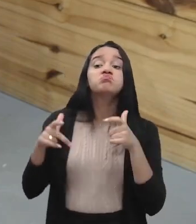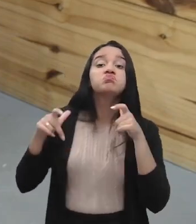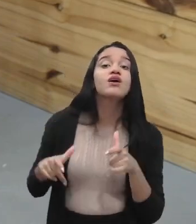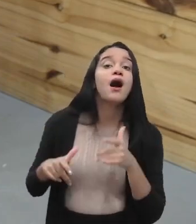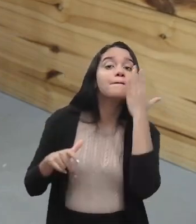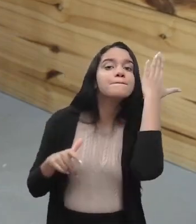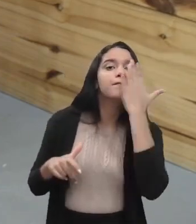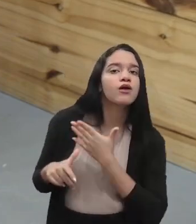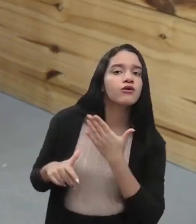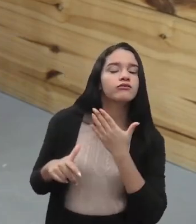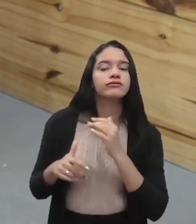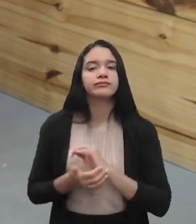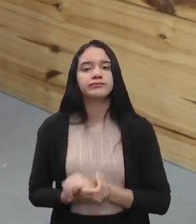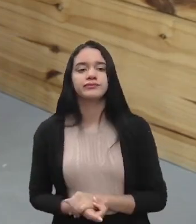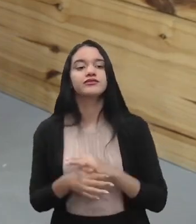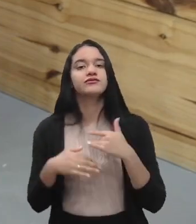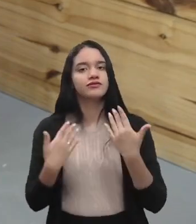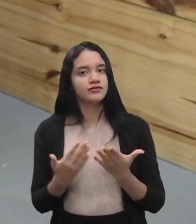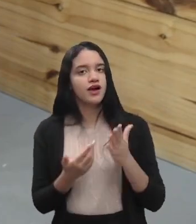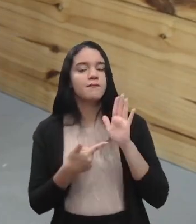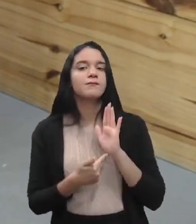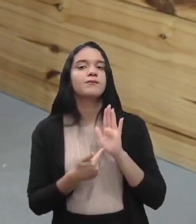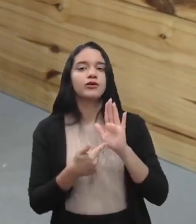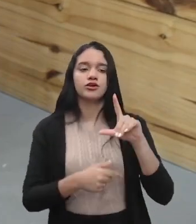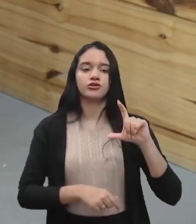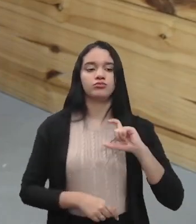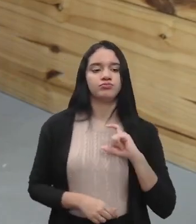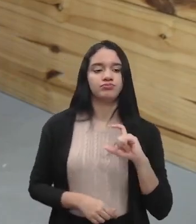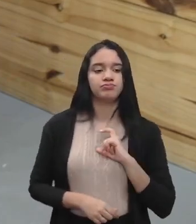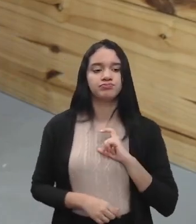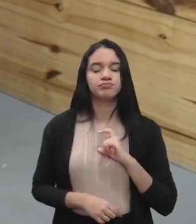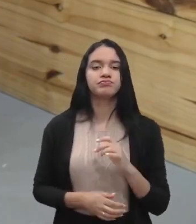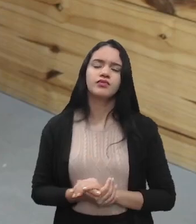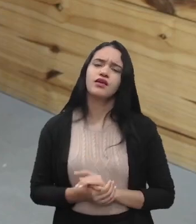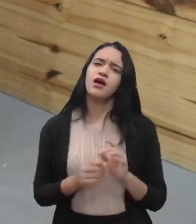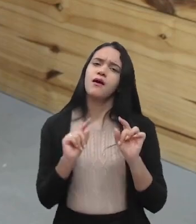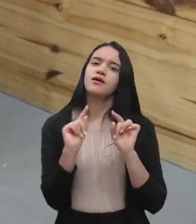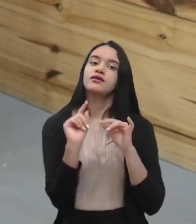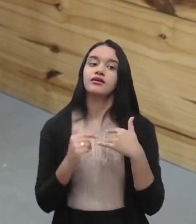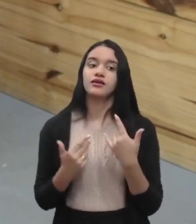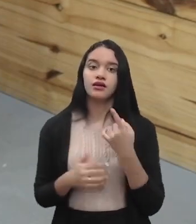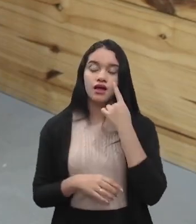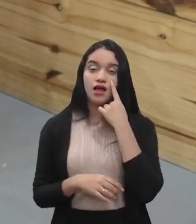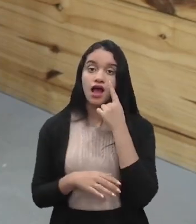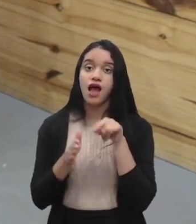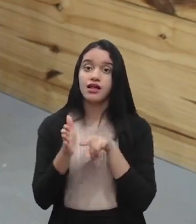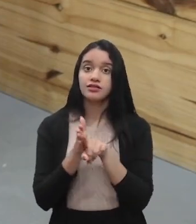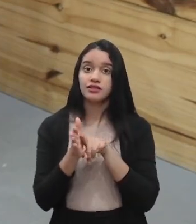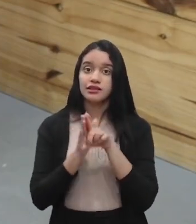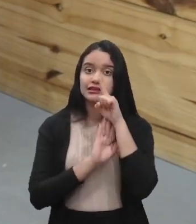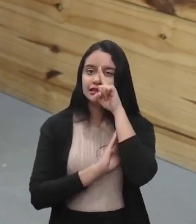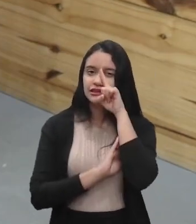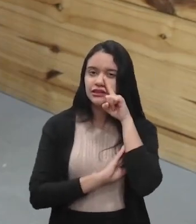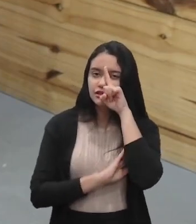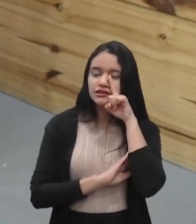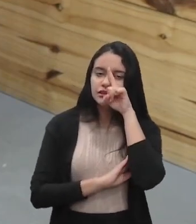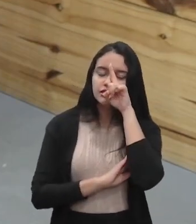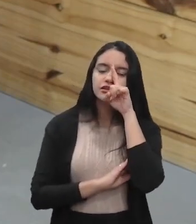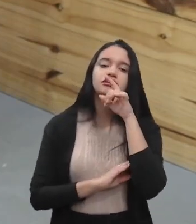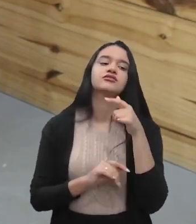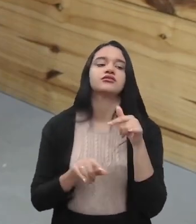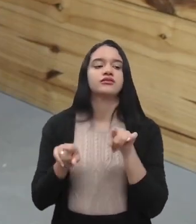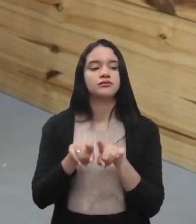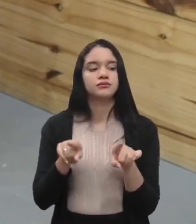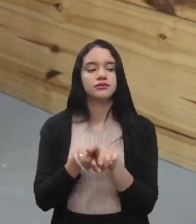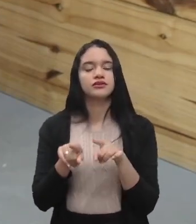Prove? Aí ele vai mostrar o crachá. o crachá. Ah, mais uma vez aí, a análise de risco e a permissão de